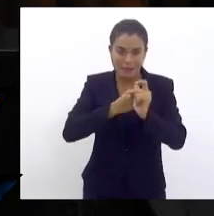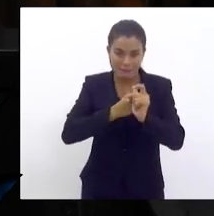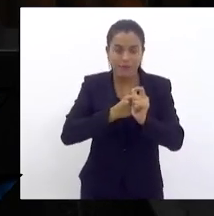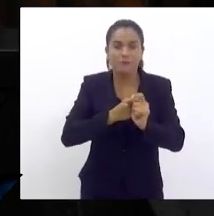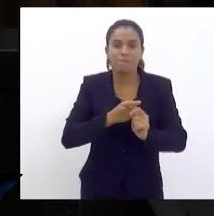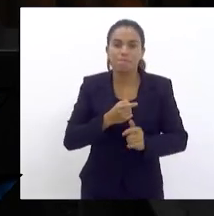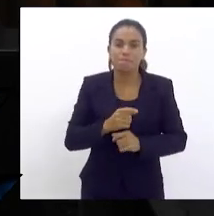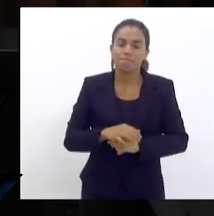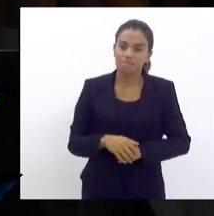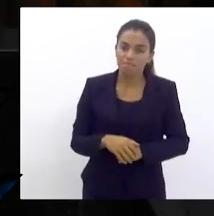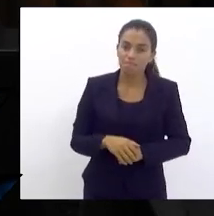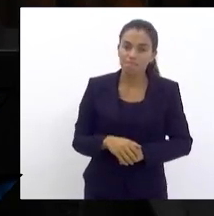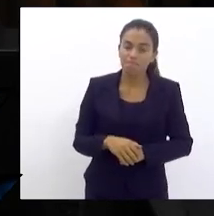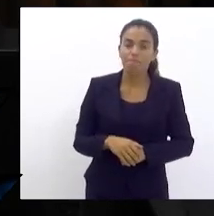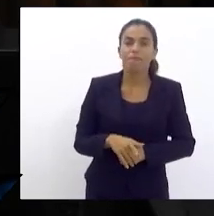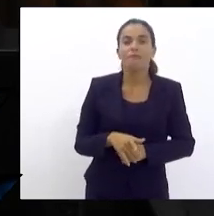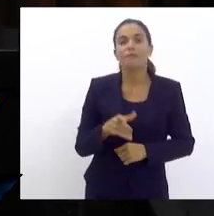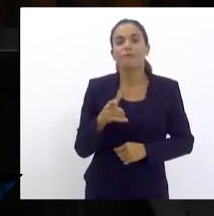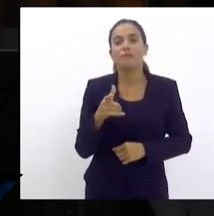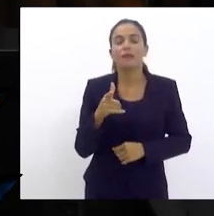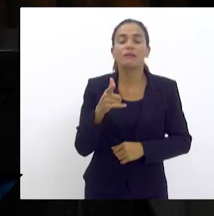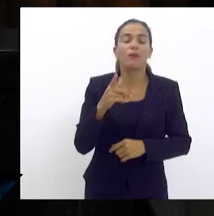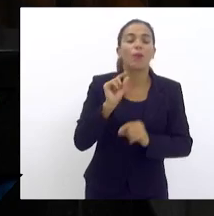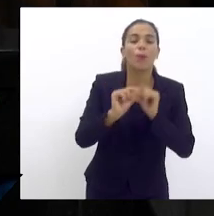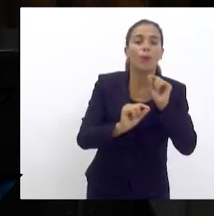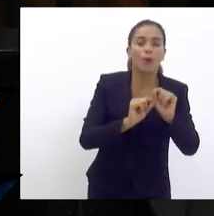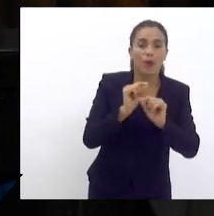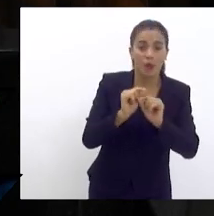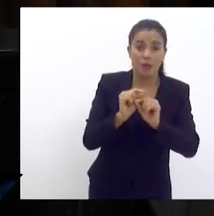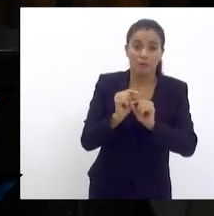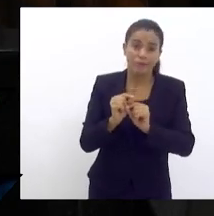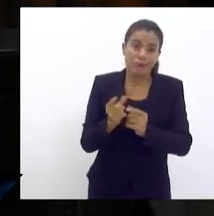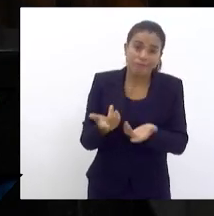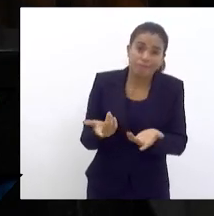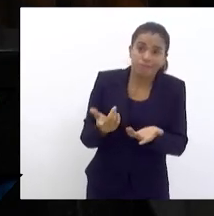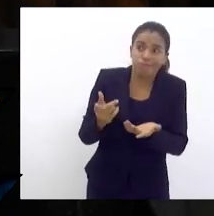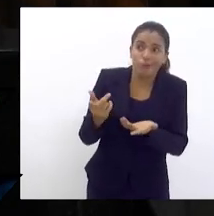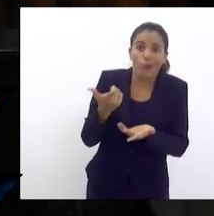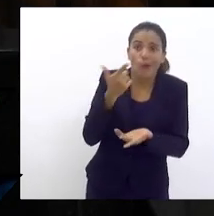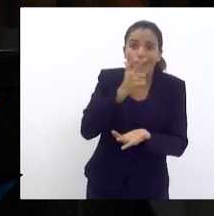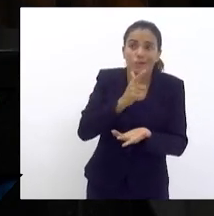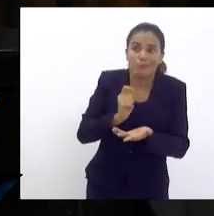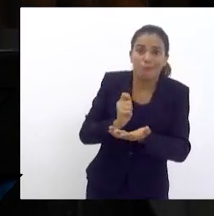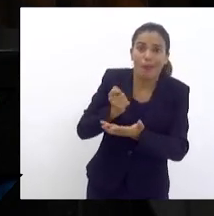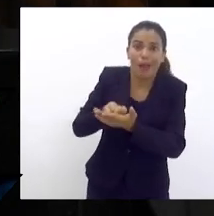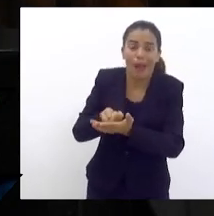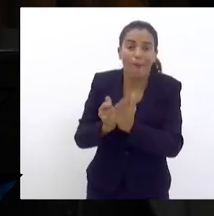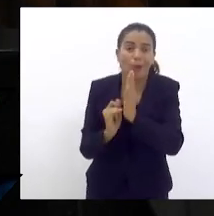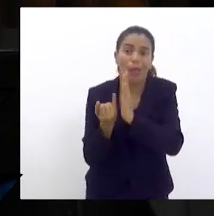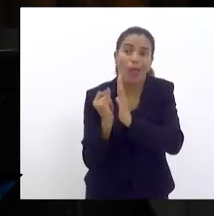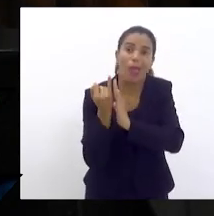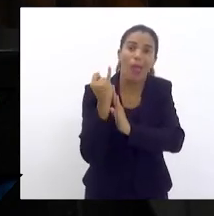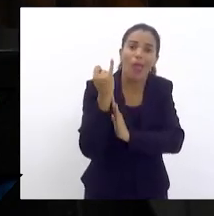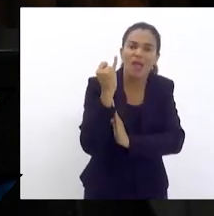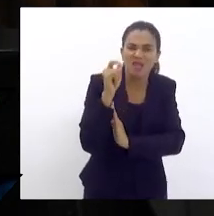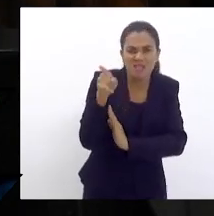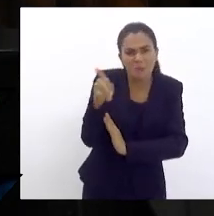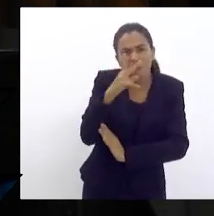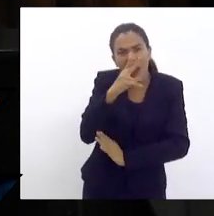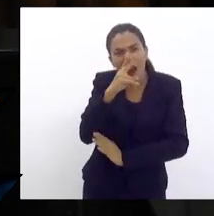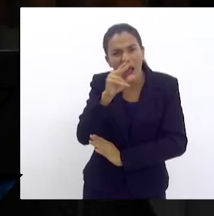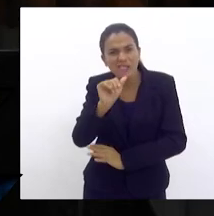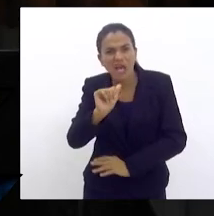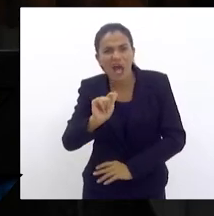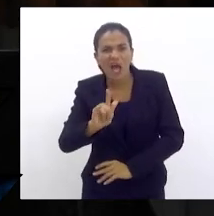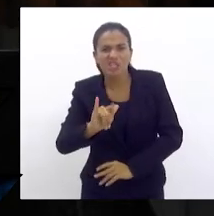ignomínia de ser espoliado pela União. Porque isso é juros de agiotagem, senhor presidente.